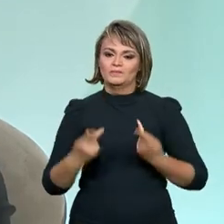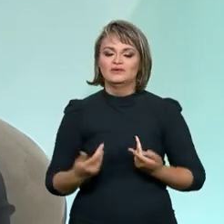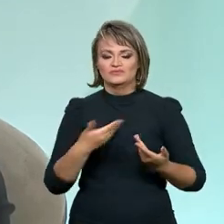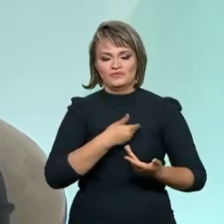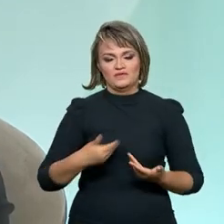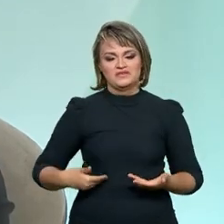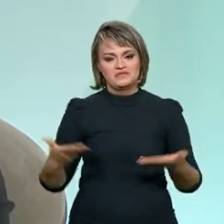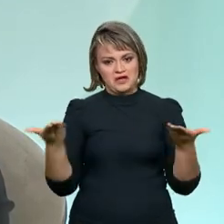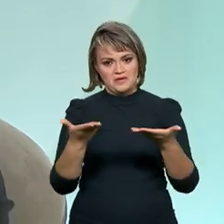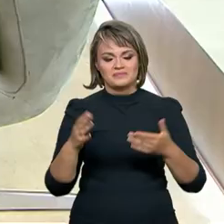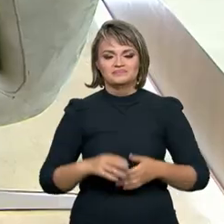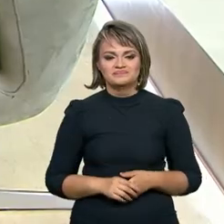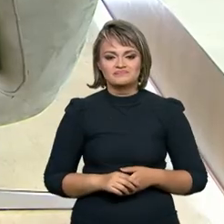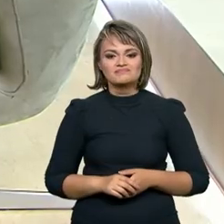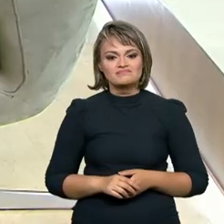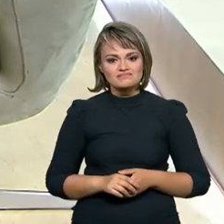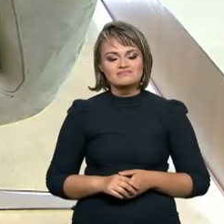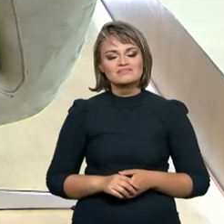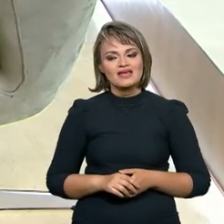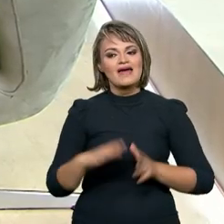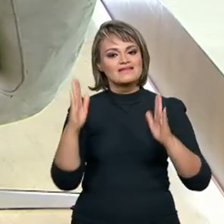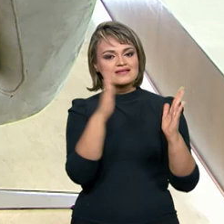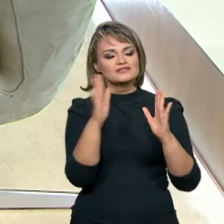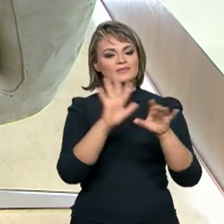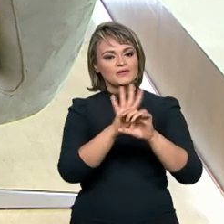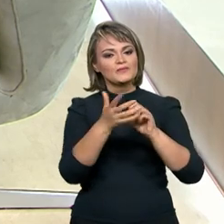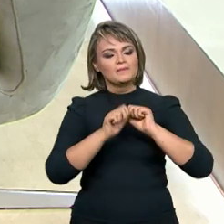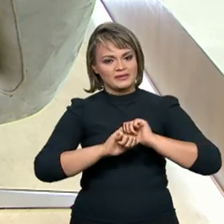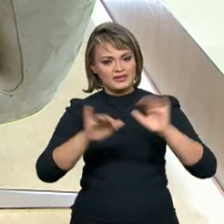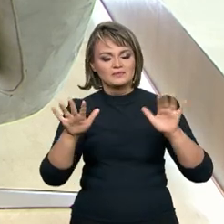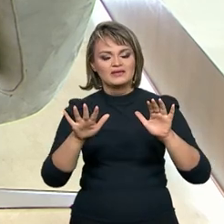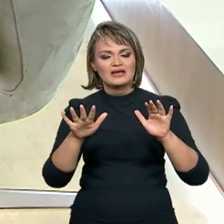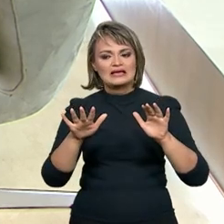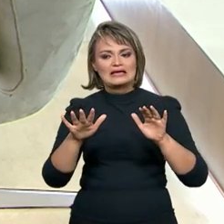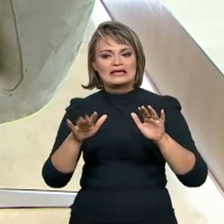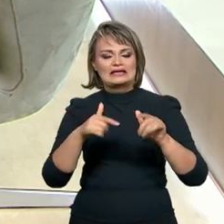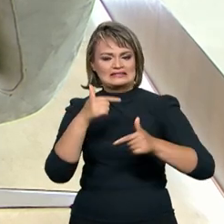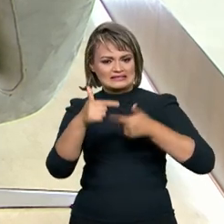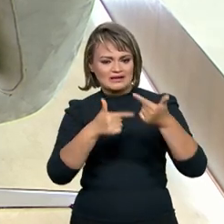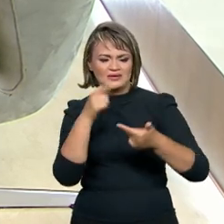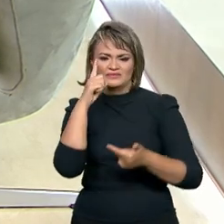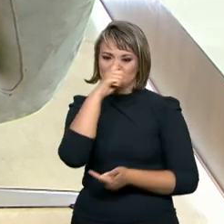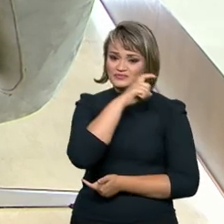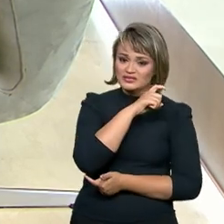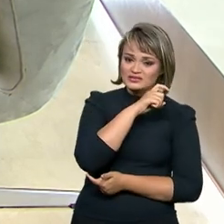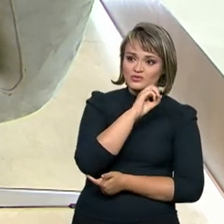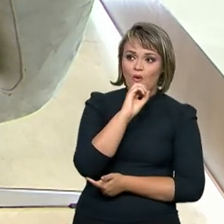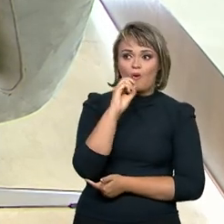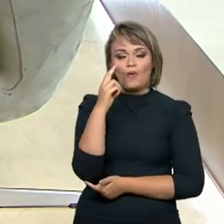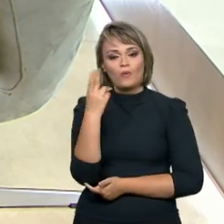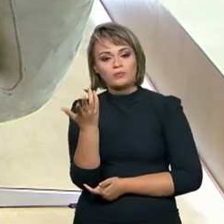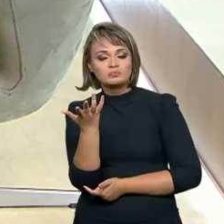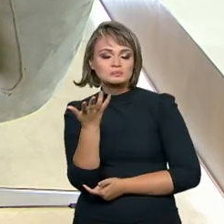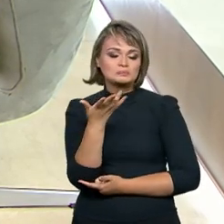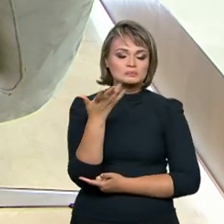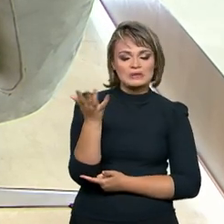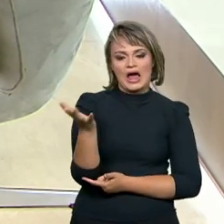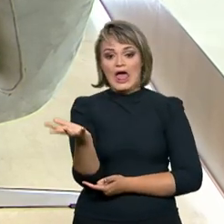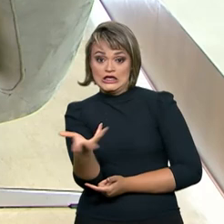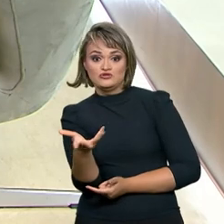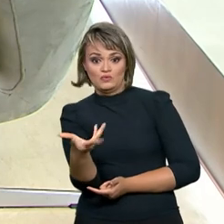governo federal. Com a pandemia da Covid-19, esse processo ficou mais complicado ou teve uma